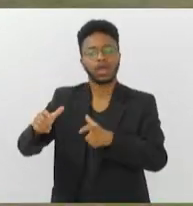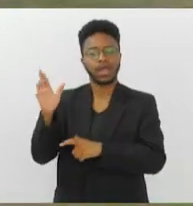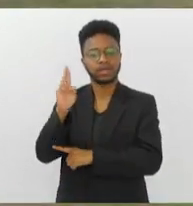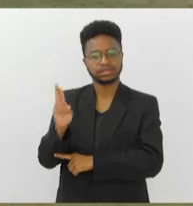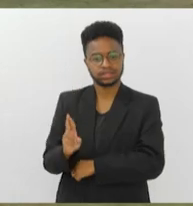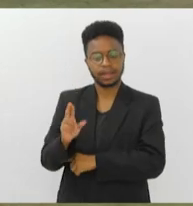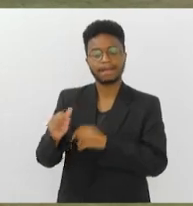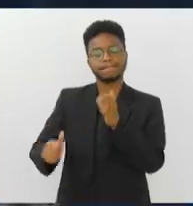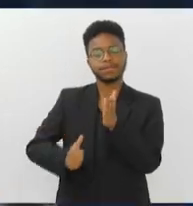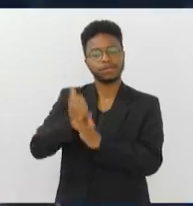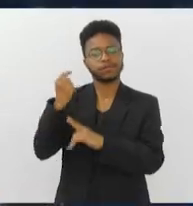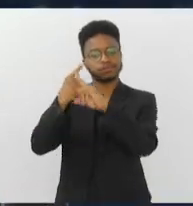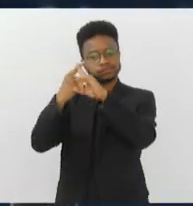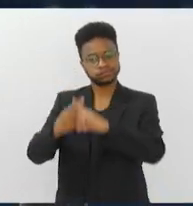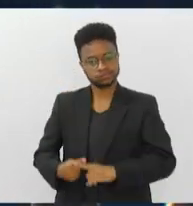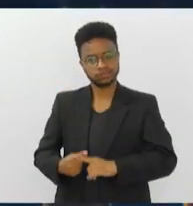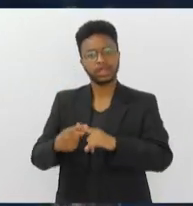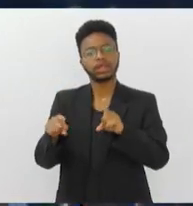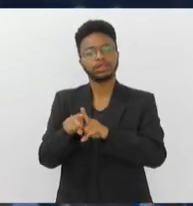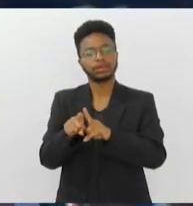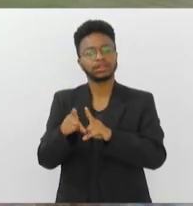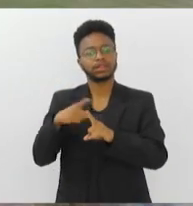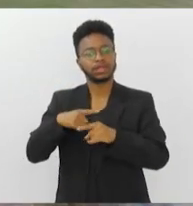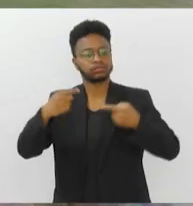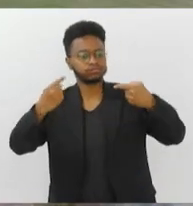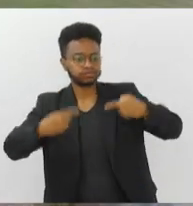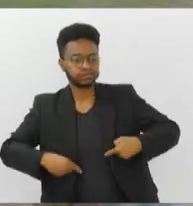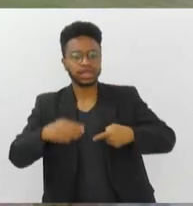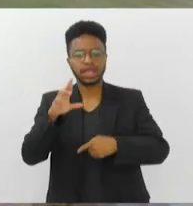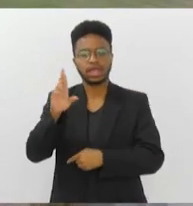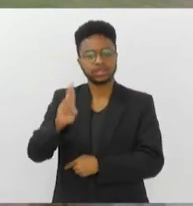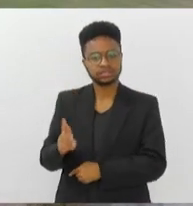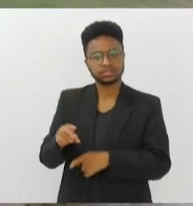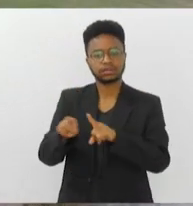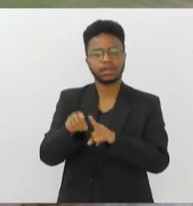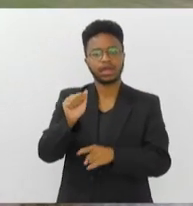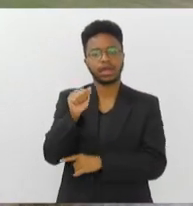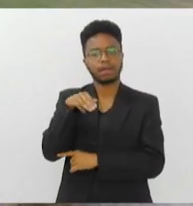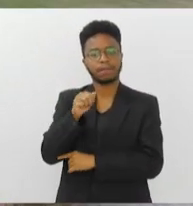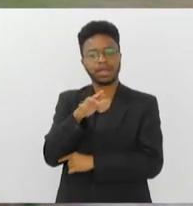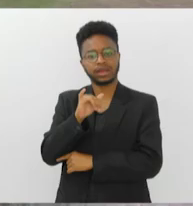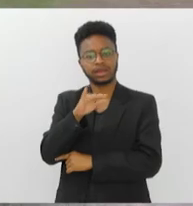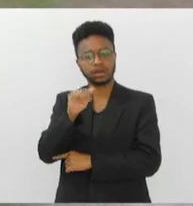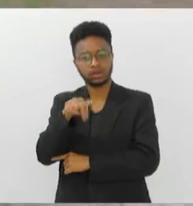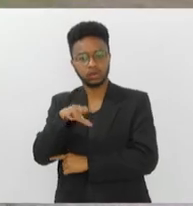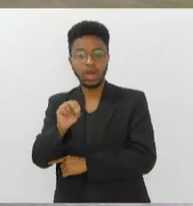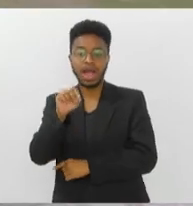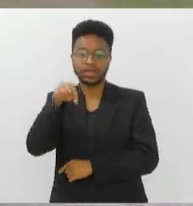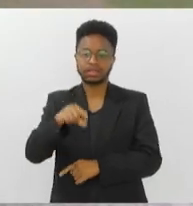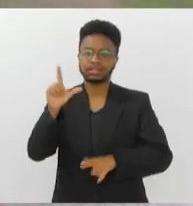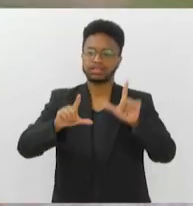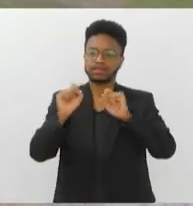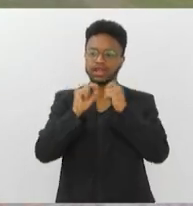rodada da competição e que teve o jogo entre Resende e Americano, transmitido aqui pela TV Alerj.